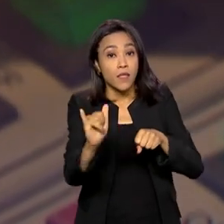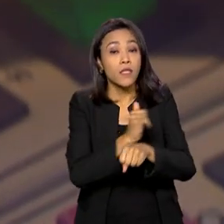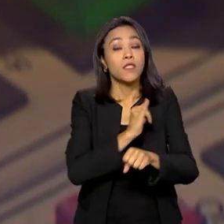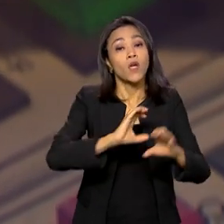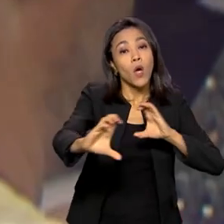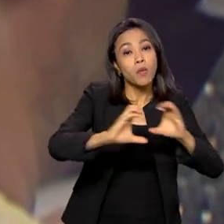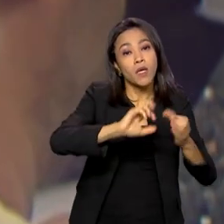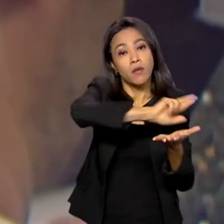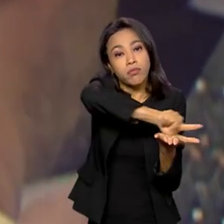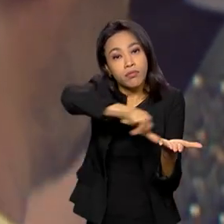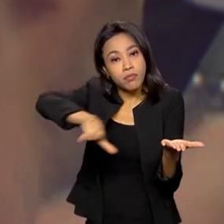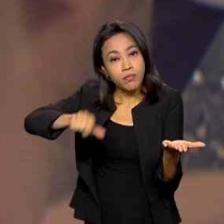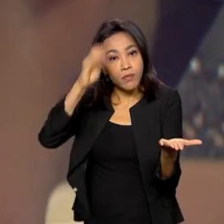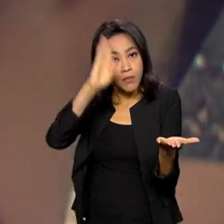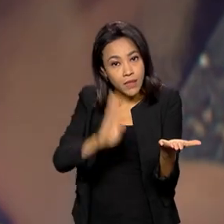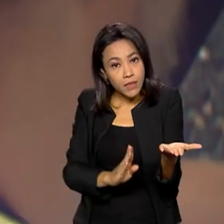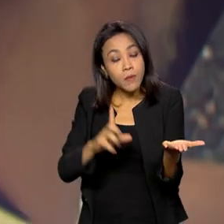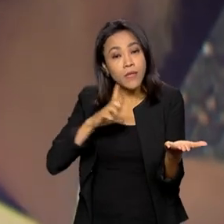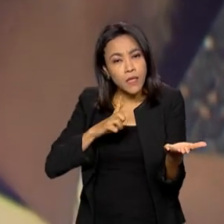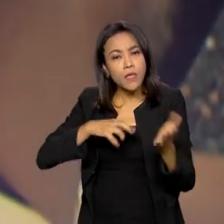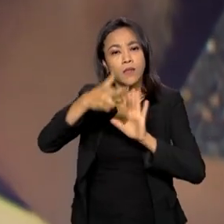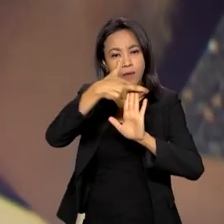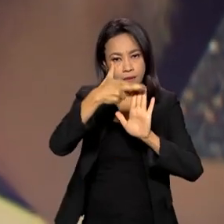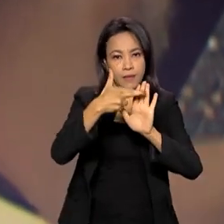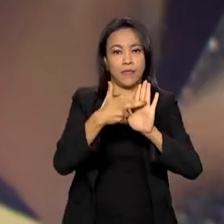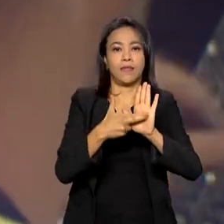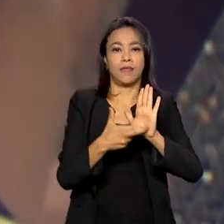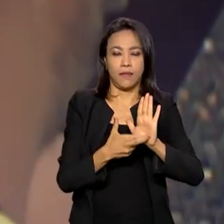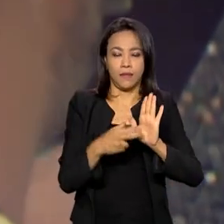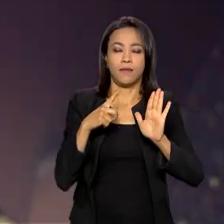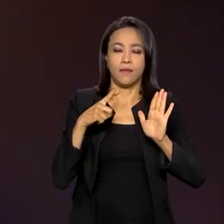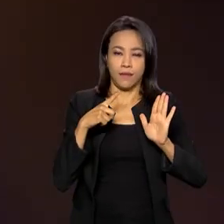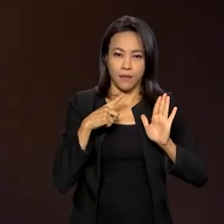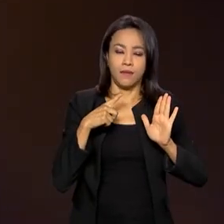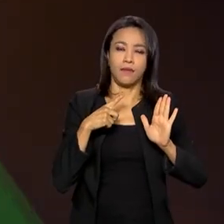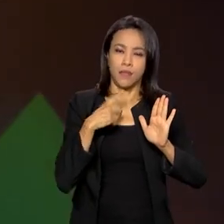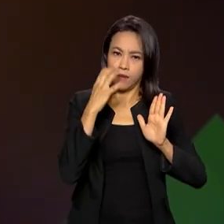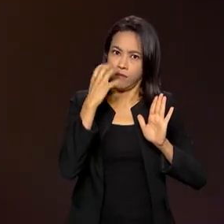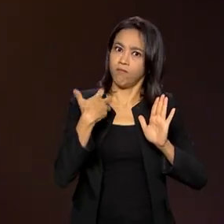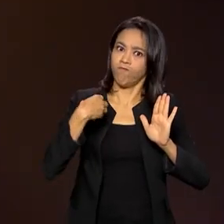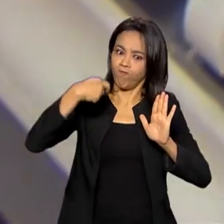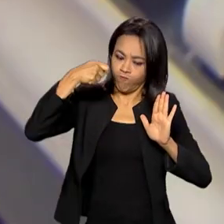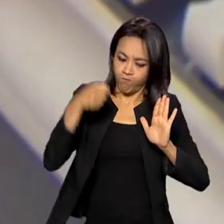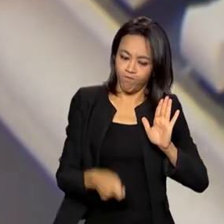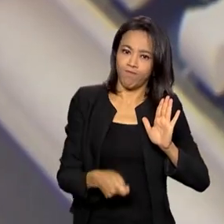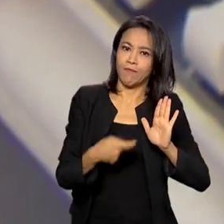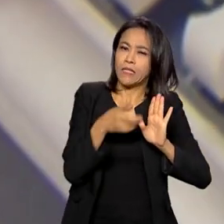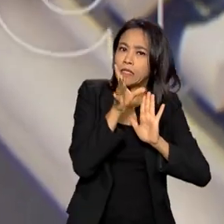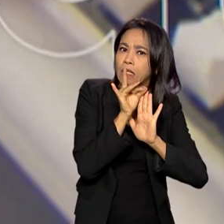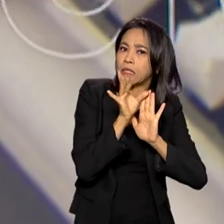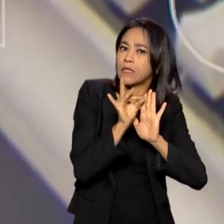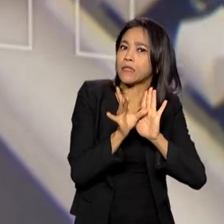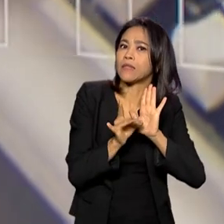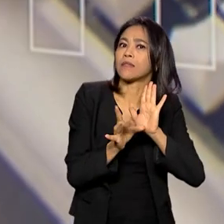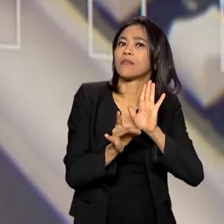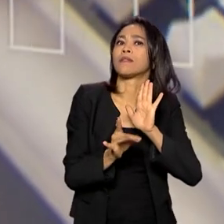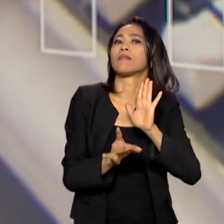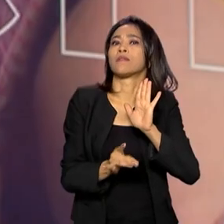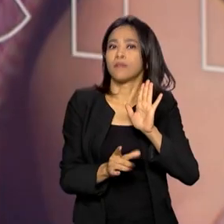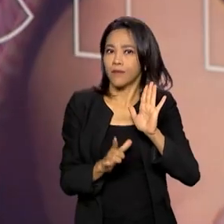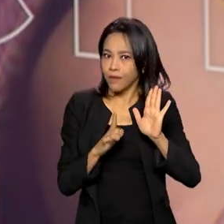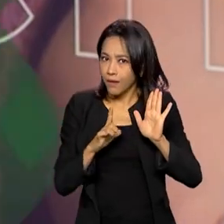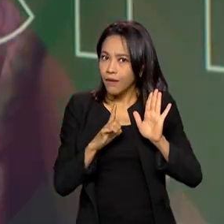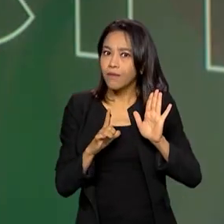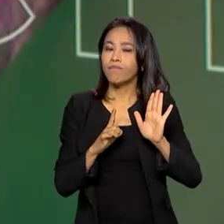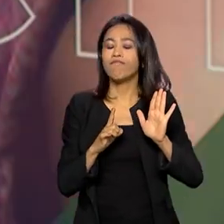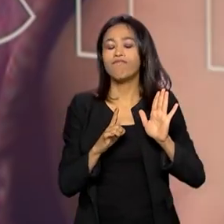são caracterizados por uma argumentação bastante severa, muito detalhada, e isso acaba